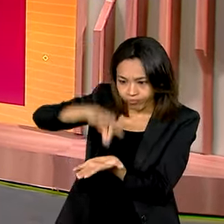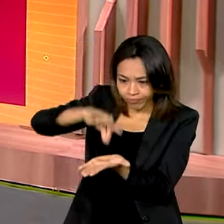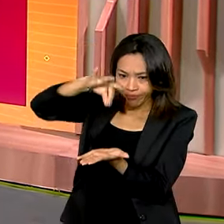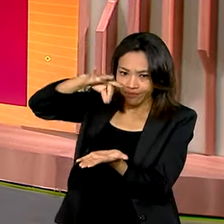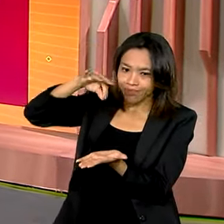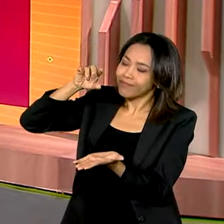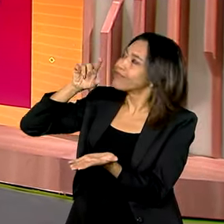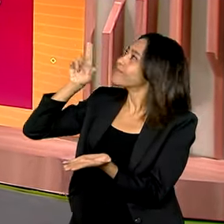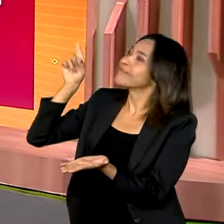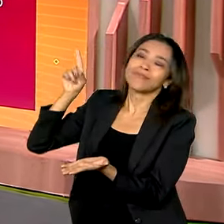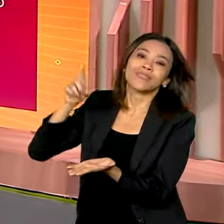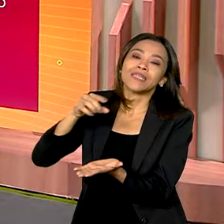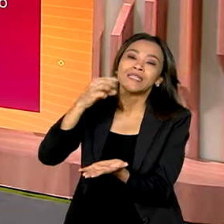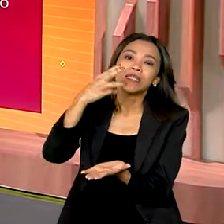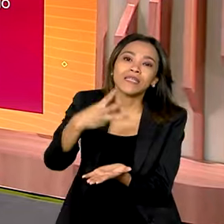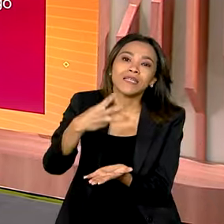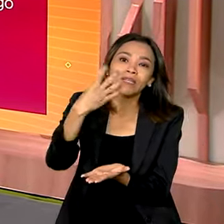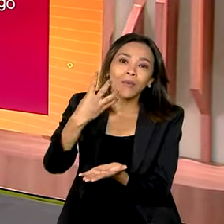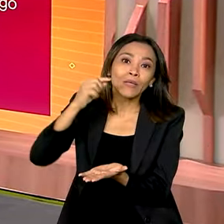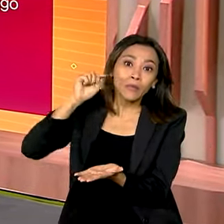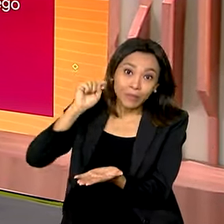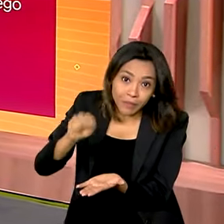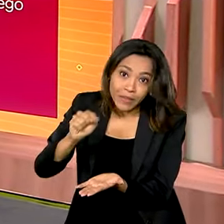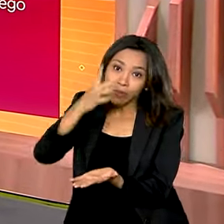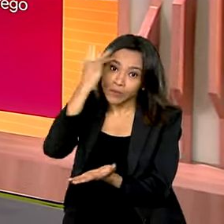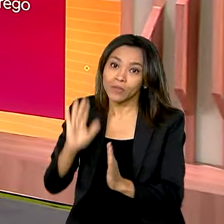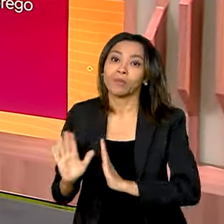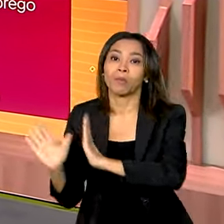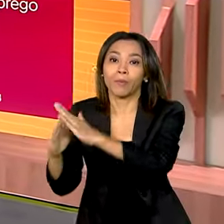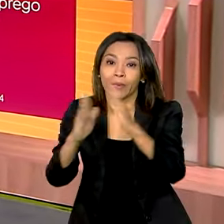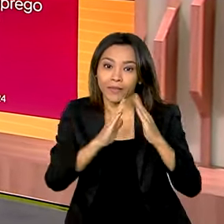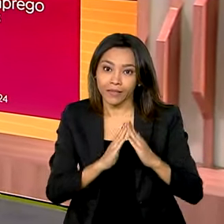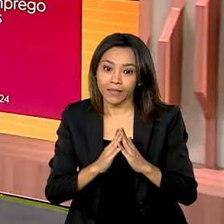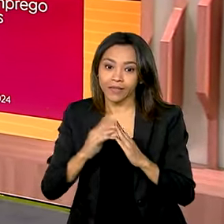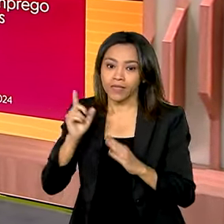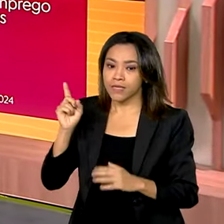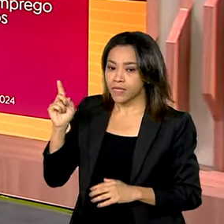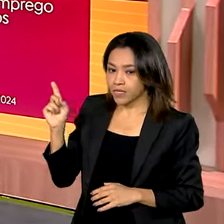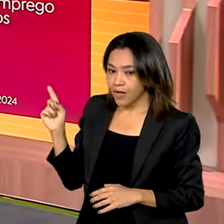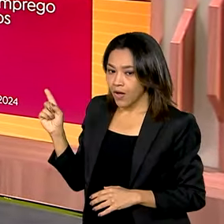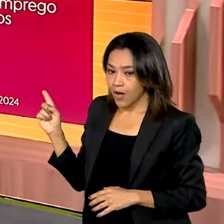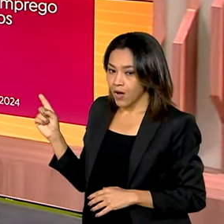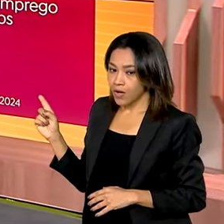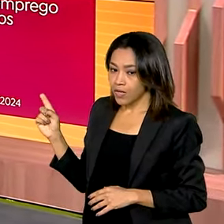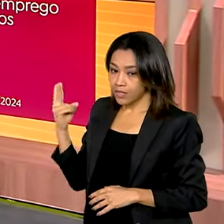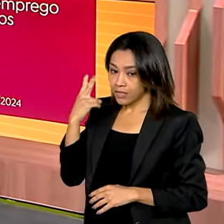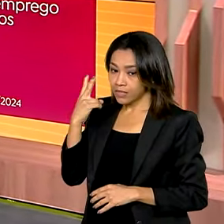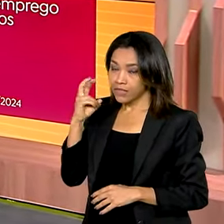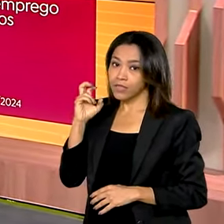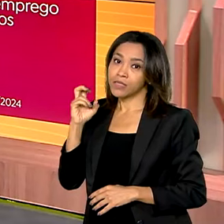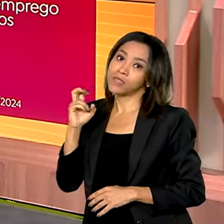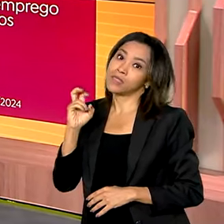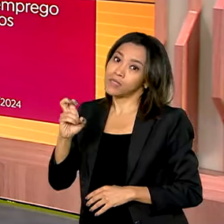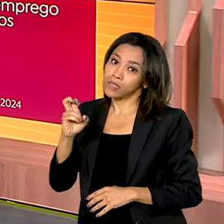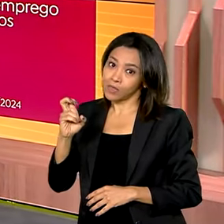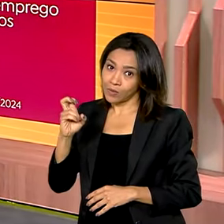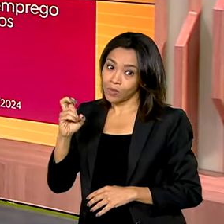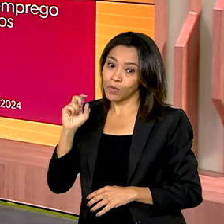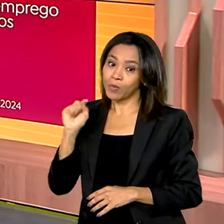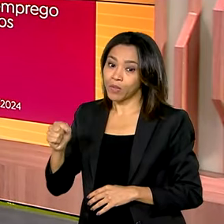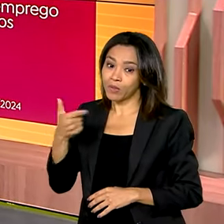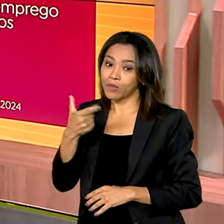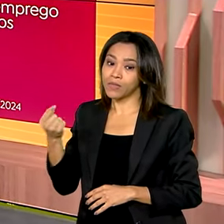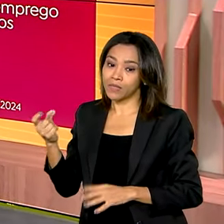pouco mais de 34 mil habitantes. Lá você vê 5.200 famílias recebem o Bolsa